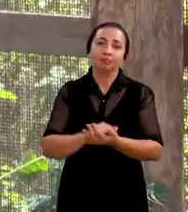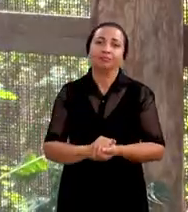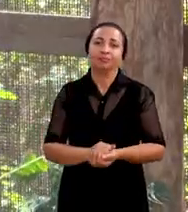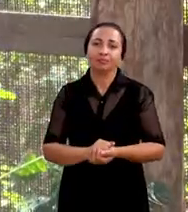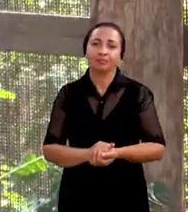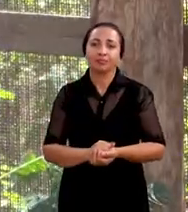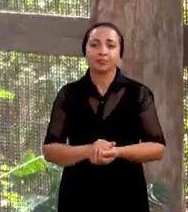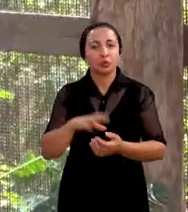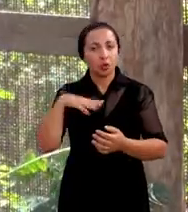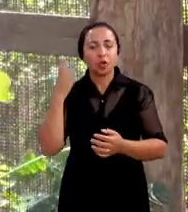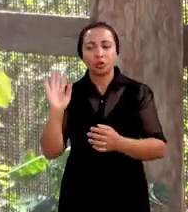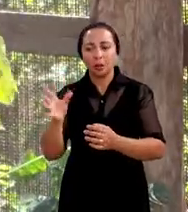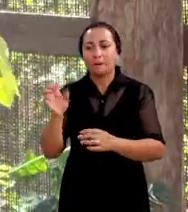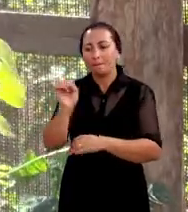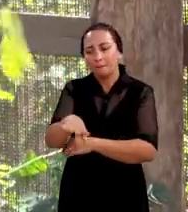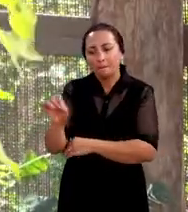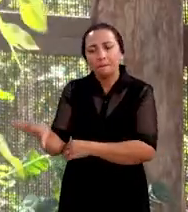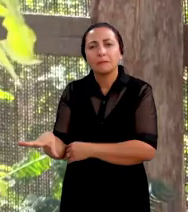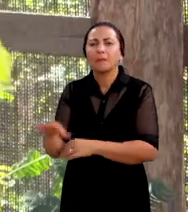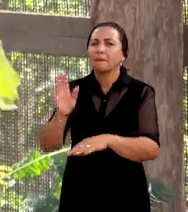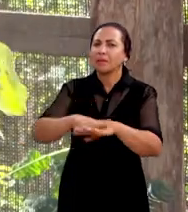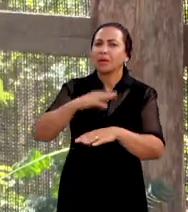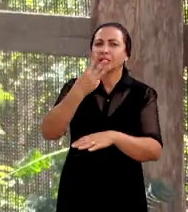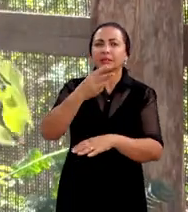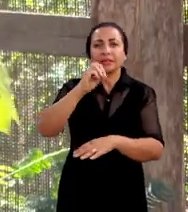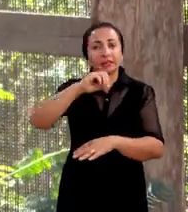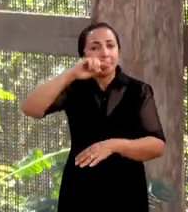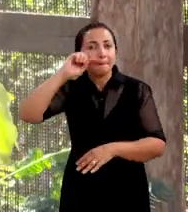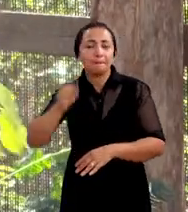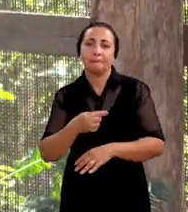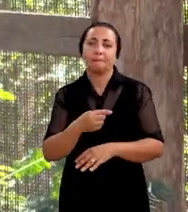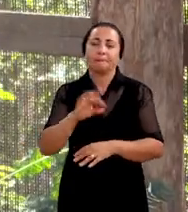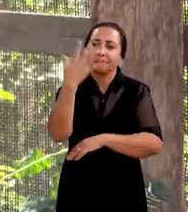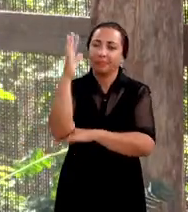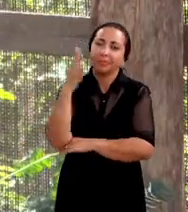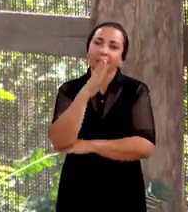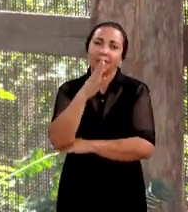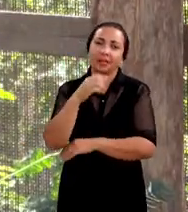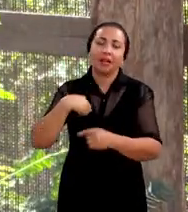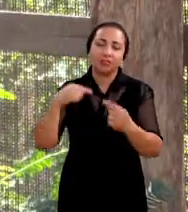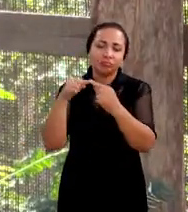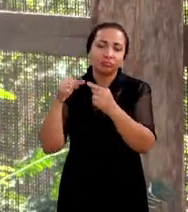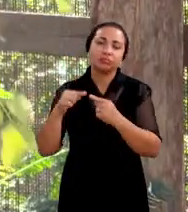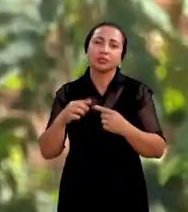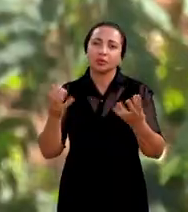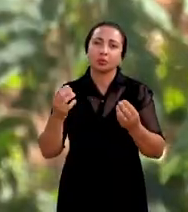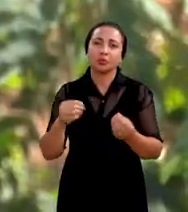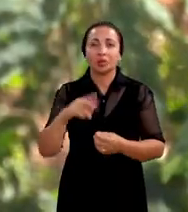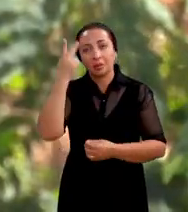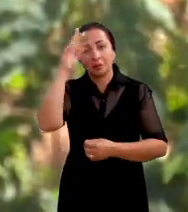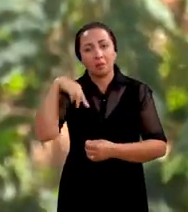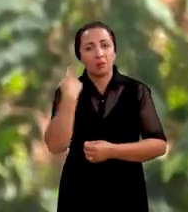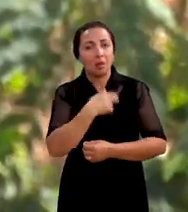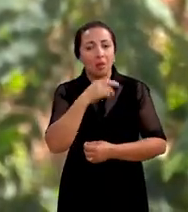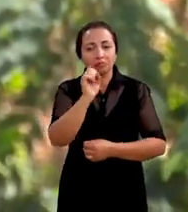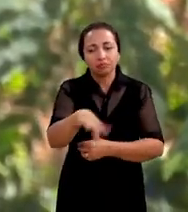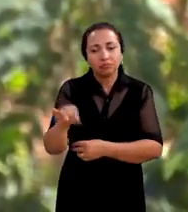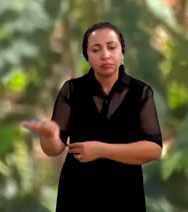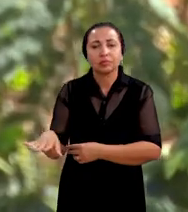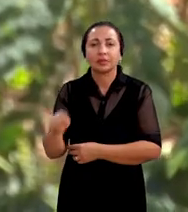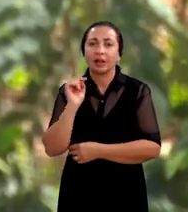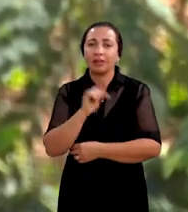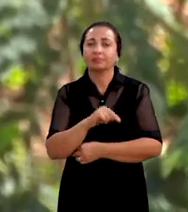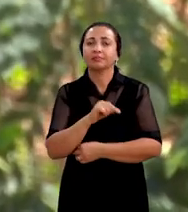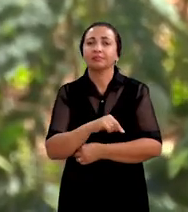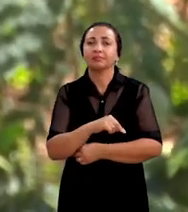foi, a gente já plantou mais de 30 mudas já de umbu. Estamos investindo mais no umbu. A gente, para plantar ele,